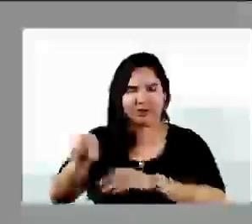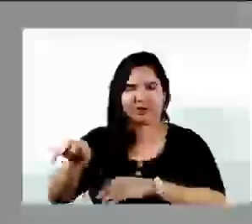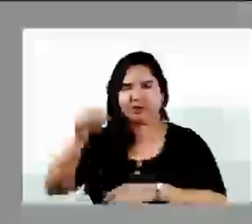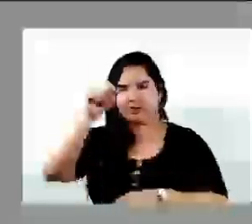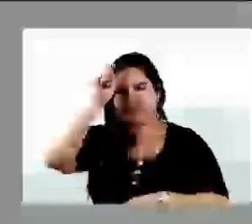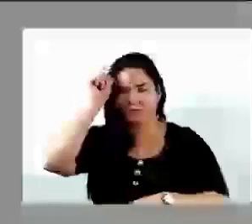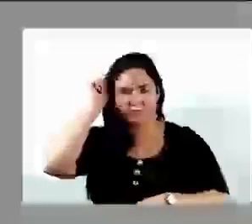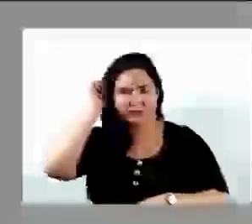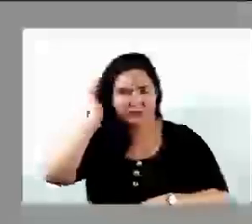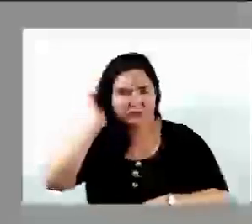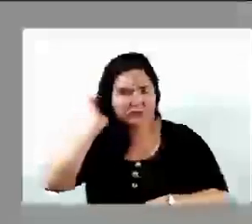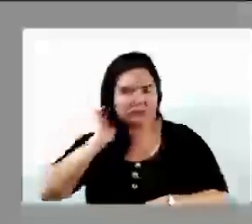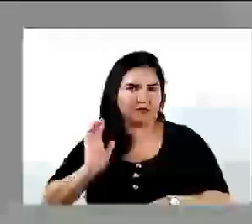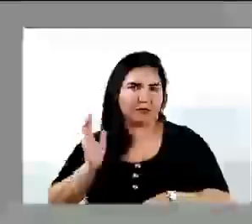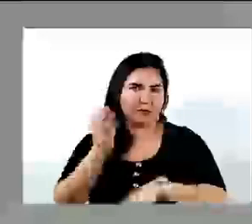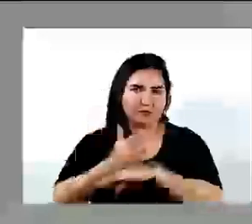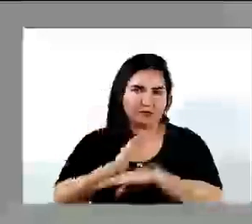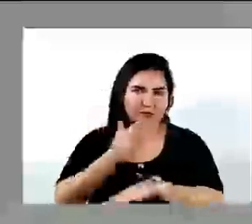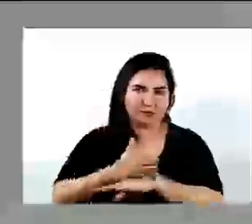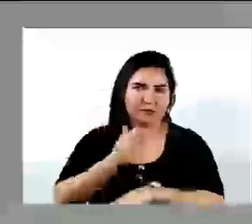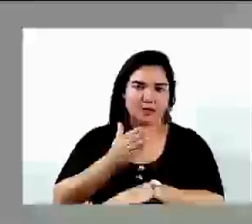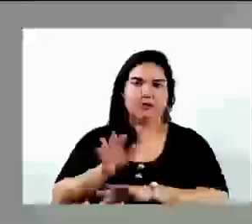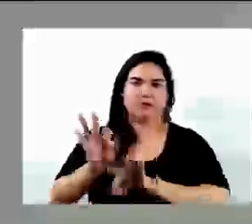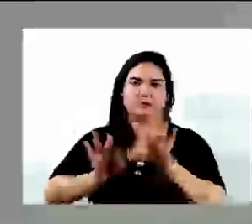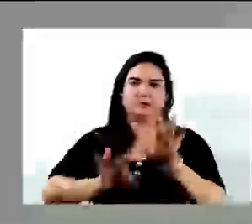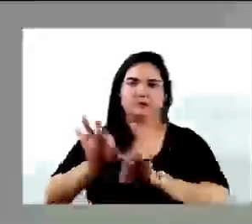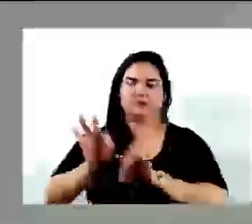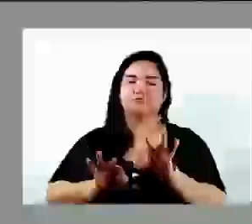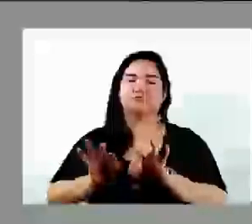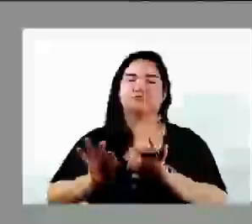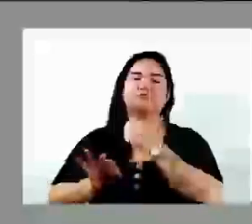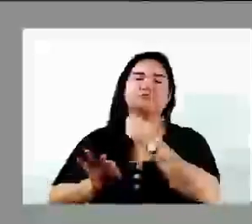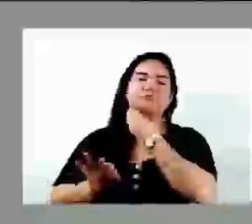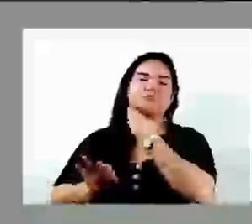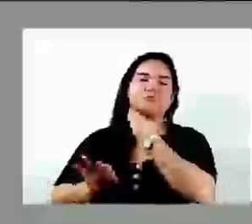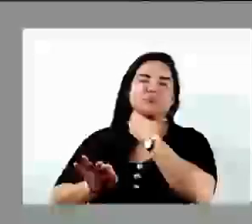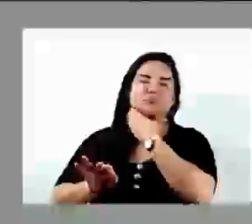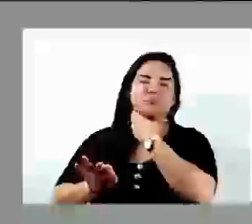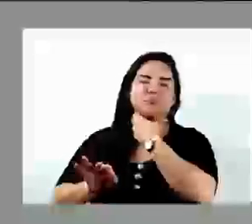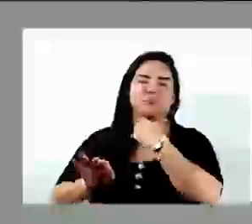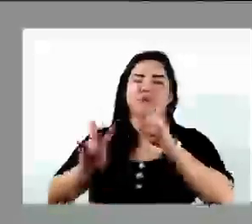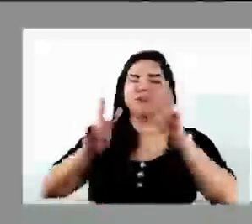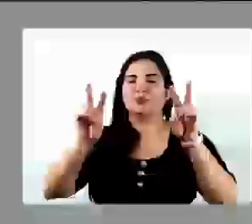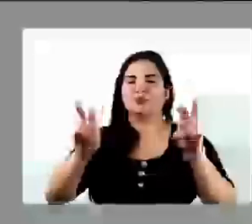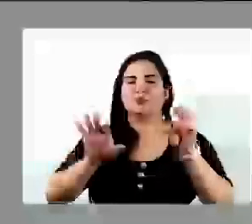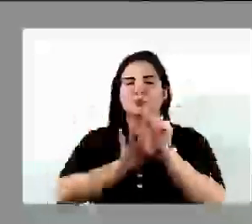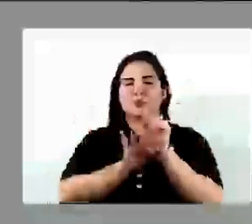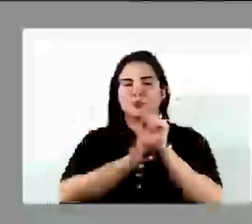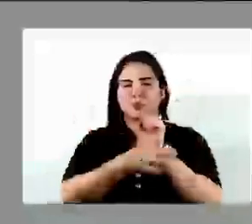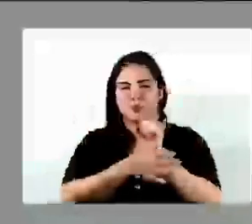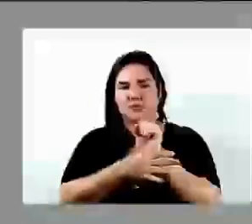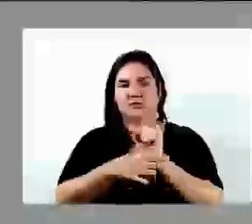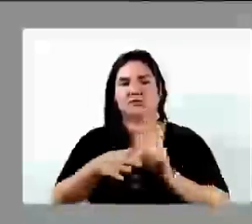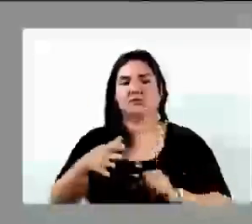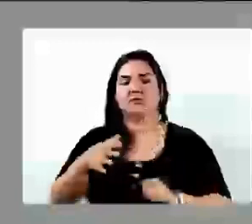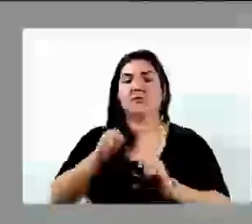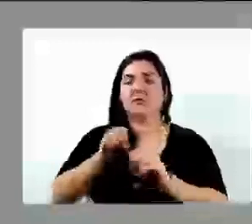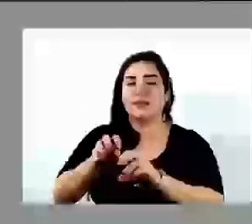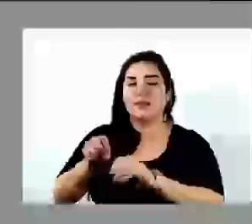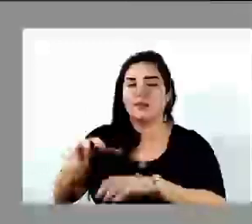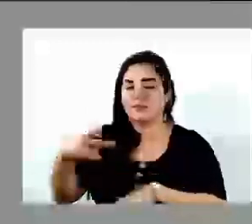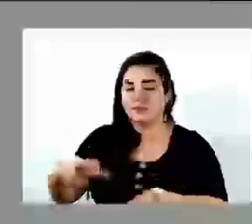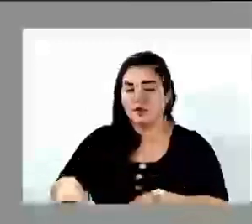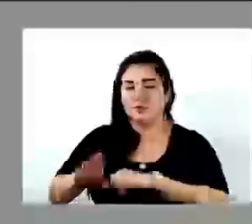as capacitações, e colocar elas em prática, o quesito, assunto da segurança, mas a educação de Bigosu, ela caminha